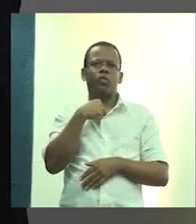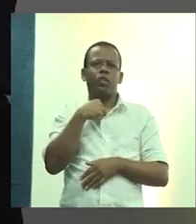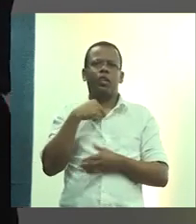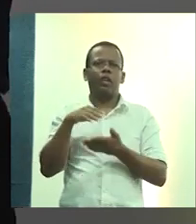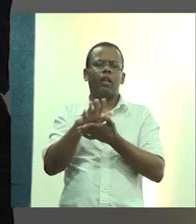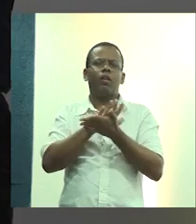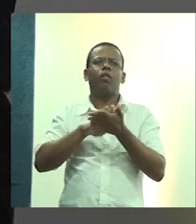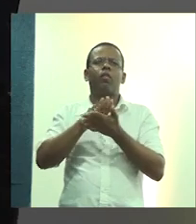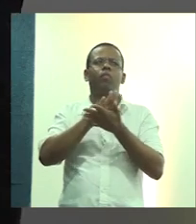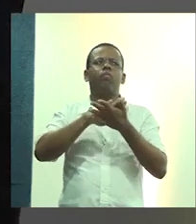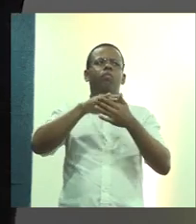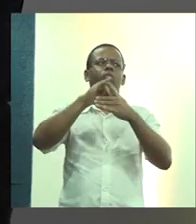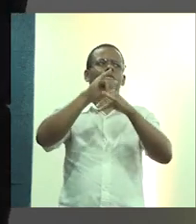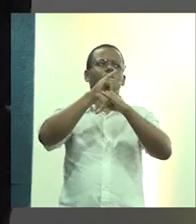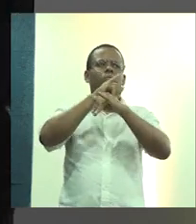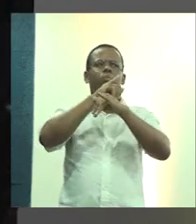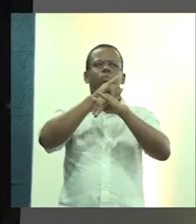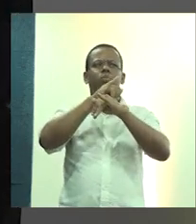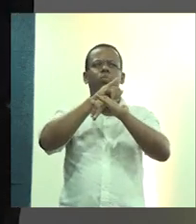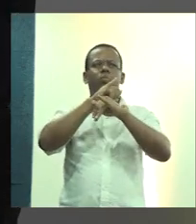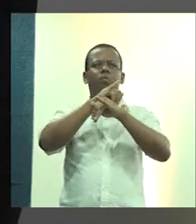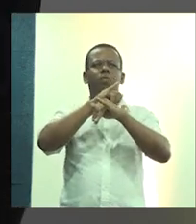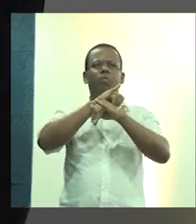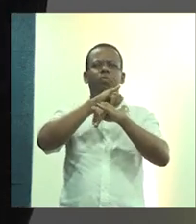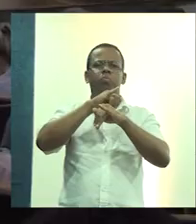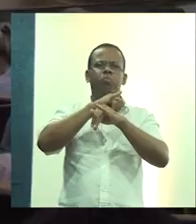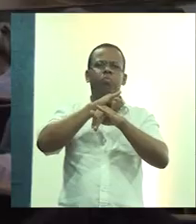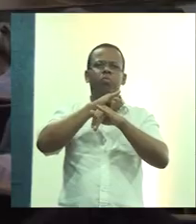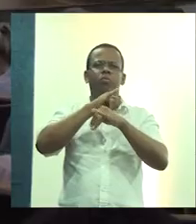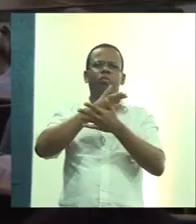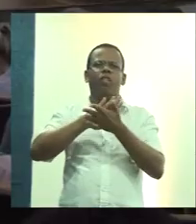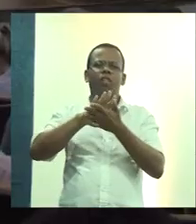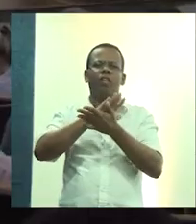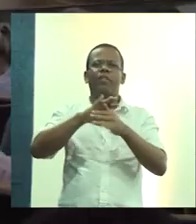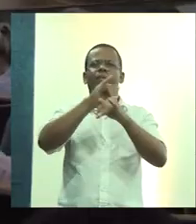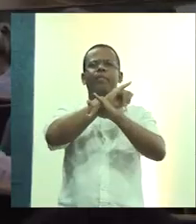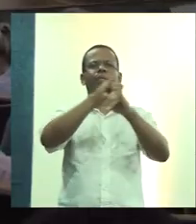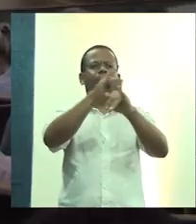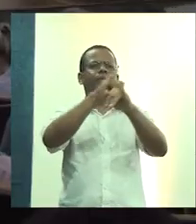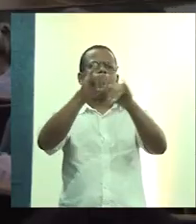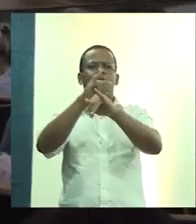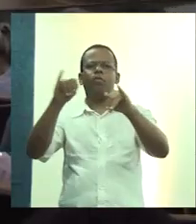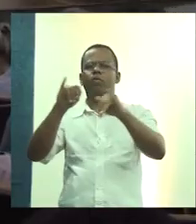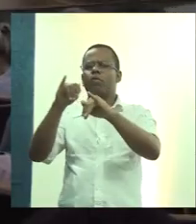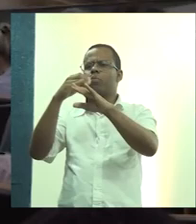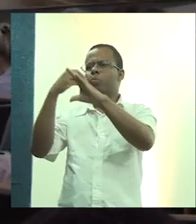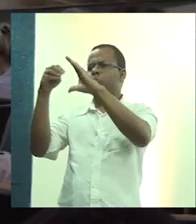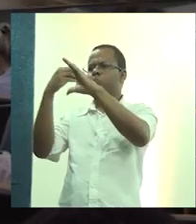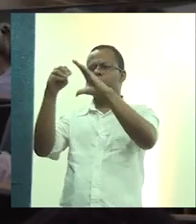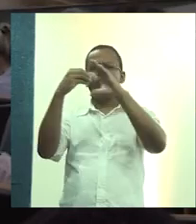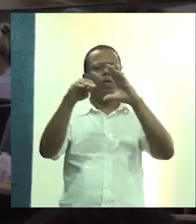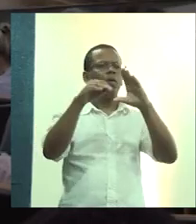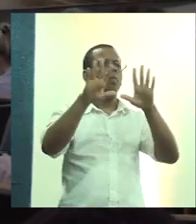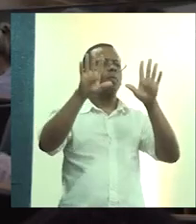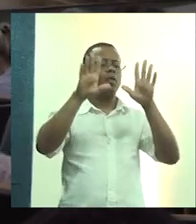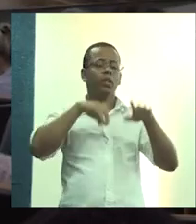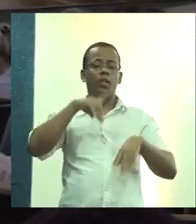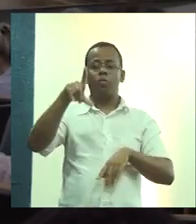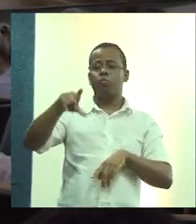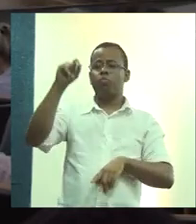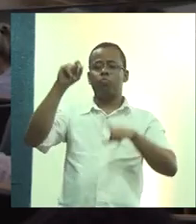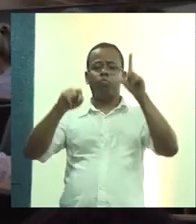feito, a gente chama assim, no atacado, no varejo mesmo, é um a um.